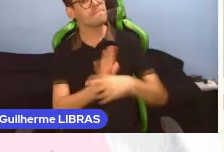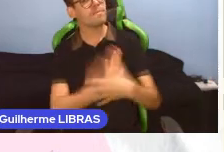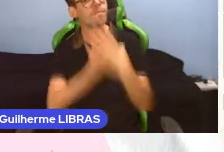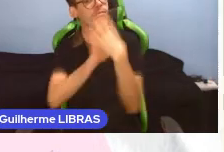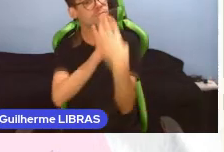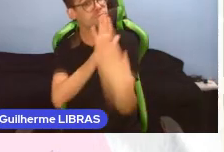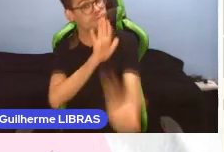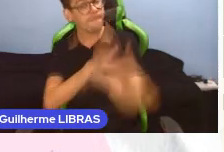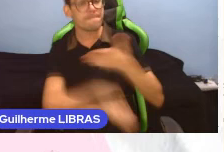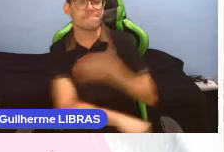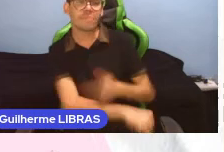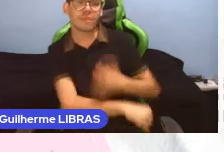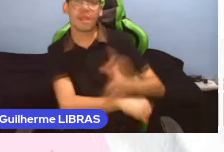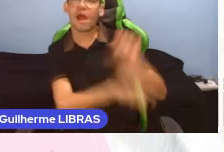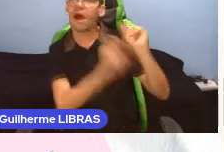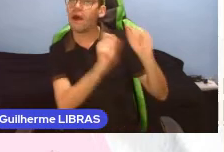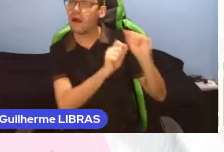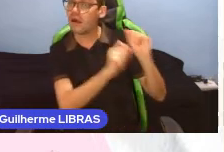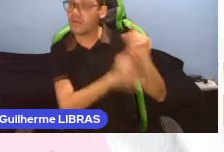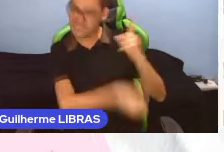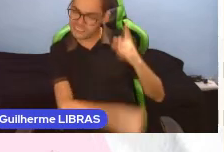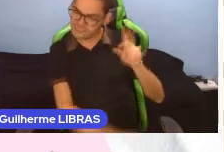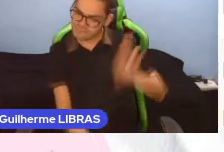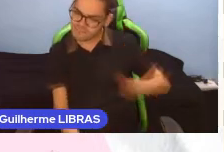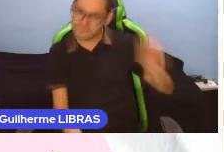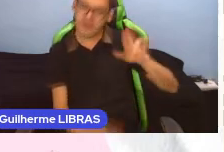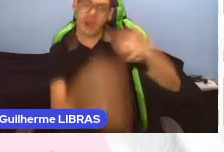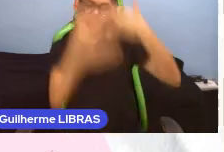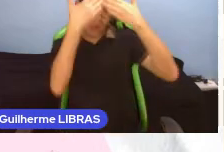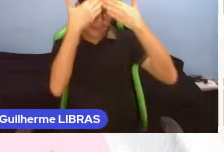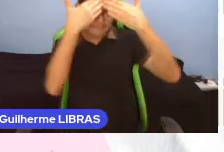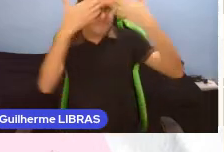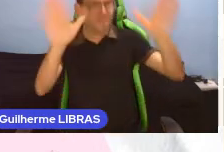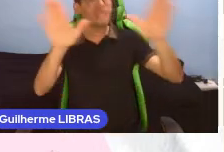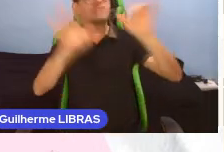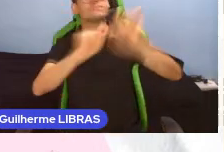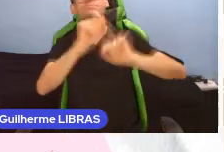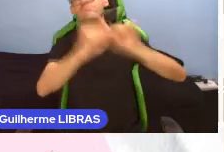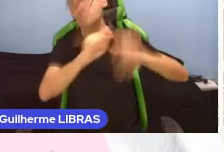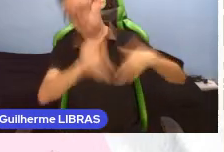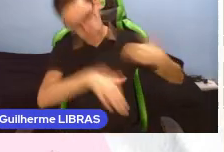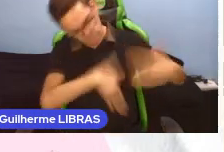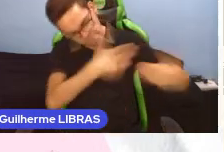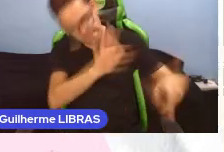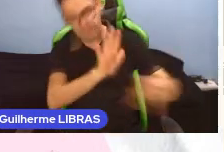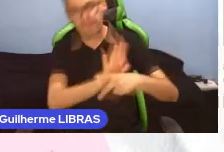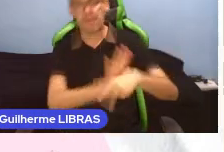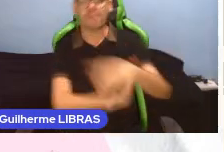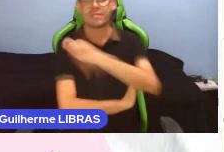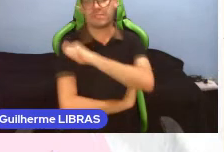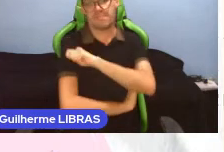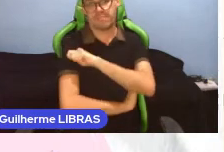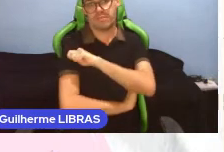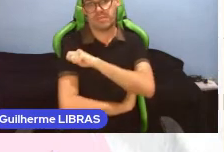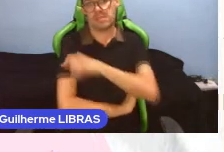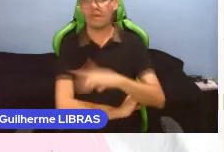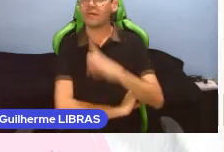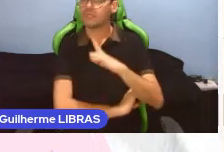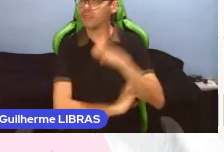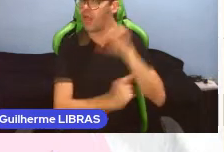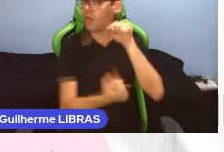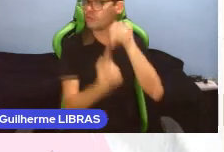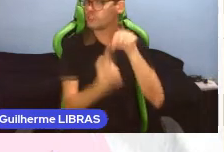que visa ampliar as oportunidades de desenvolvimento de cada estudante. Tem como objetivo